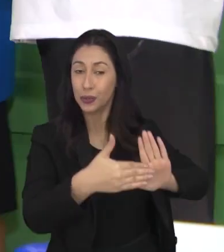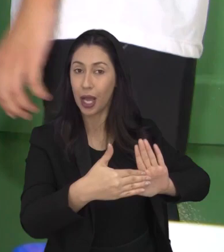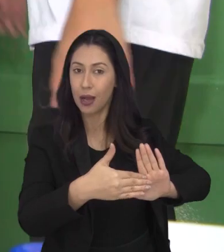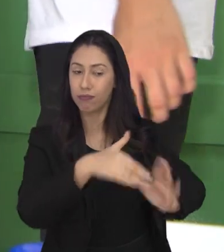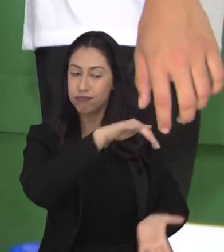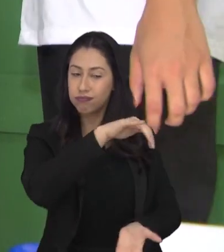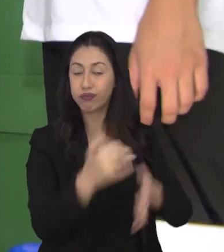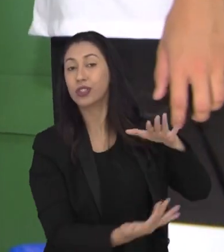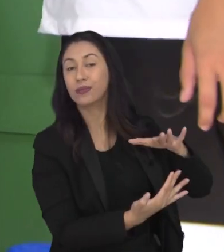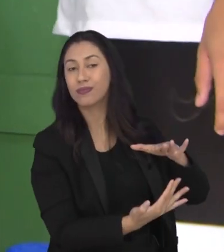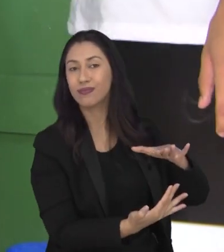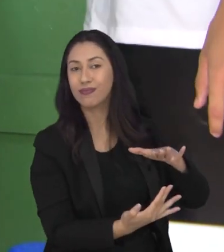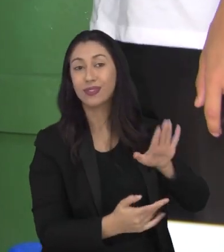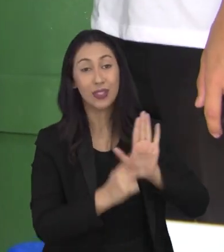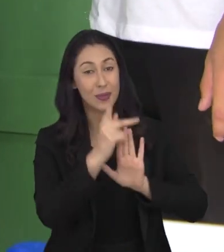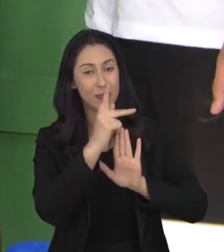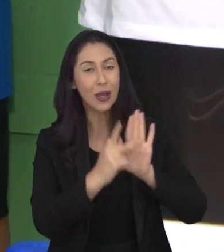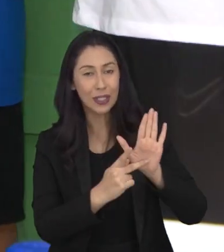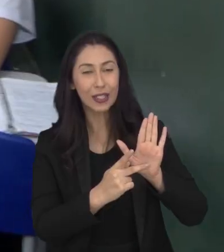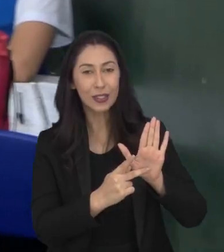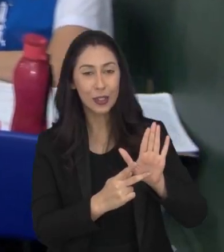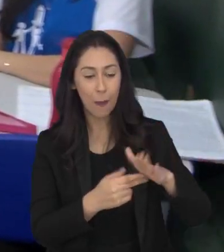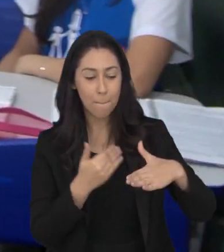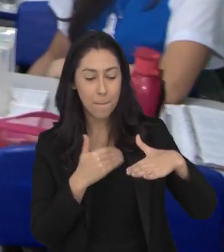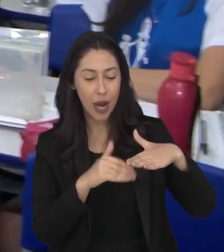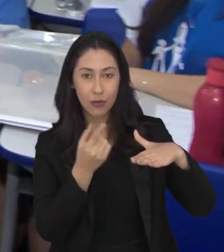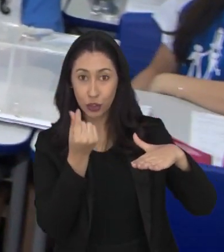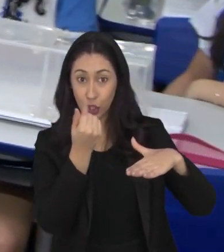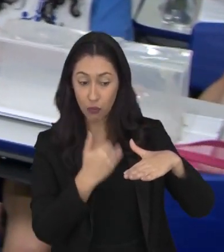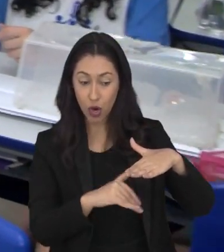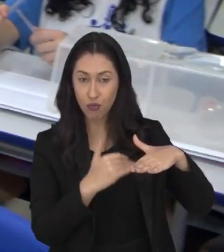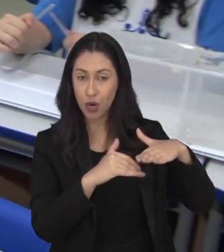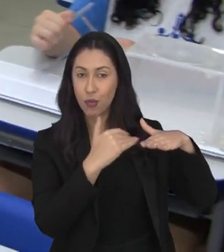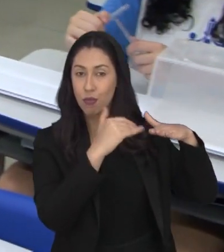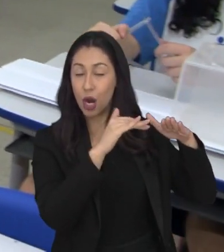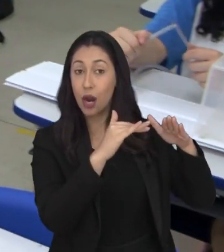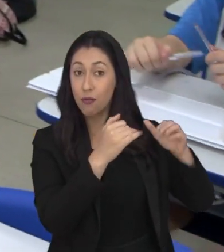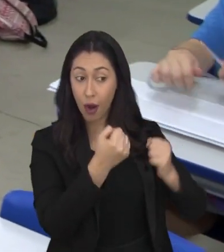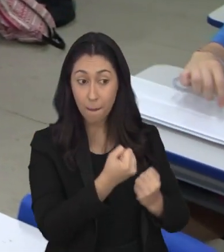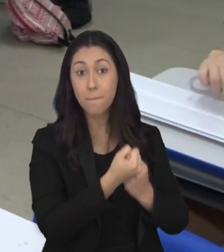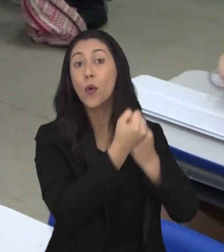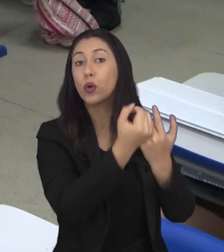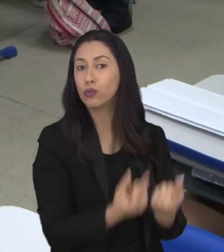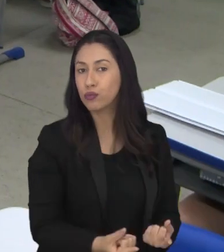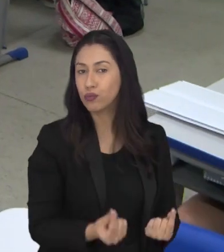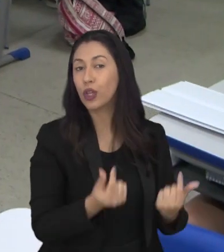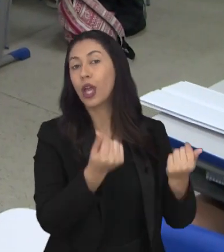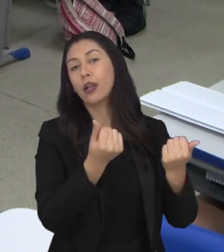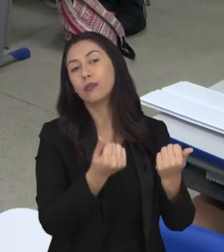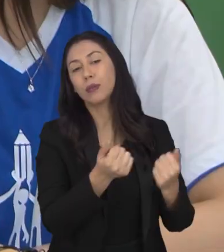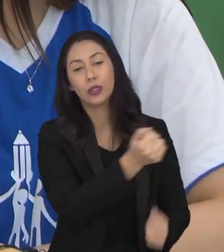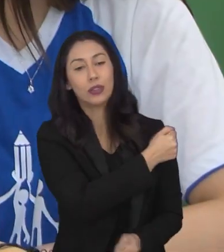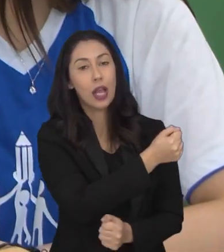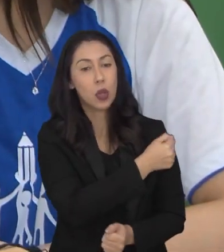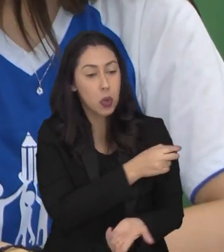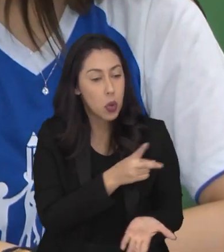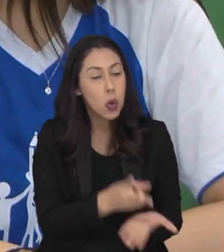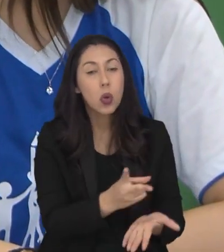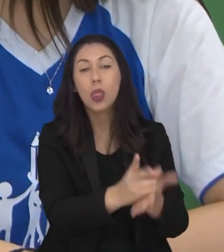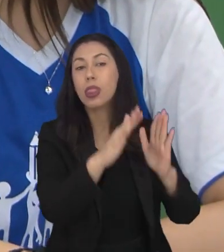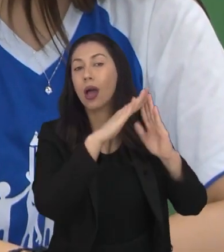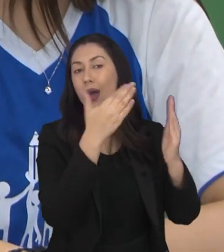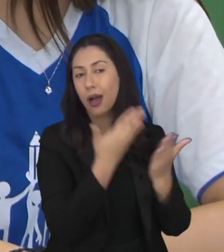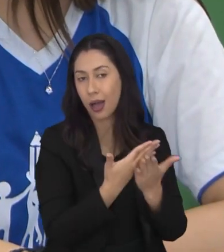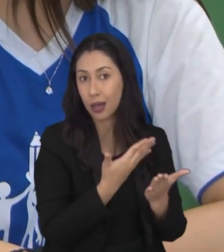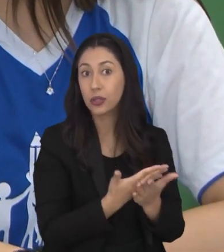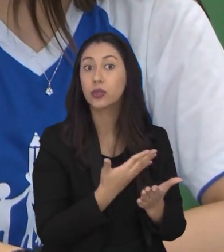O chamado Pé-de-meia dará incentivo financeiro para estudantes do ensino médio não abandonarem a escola. Pelo programa, o